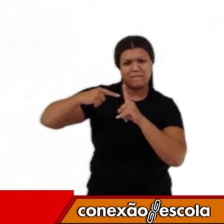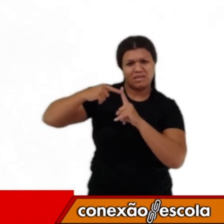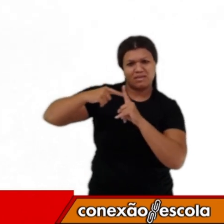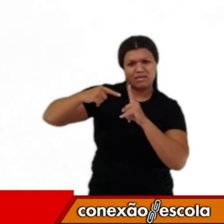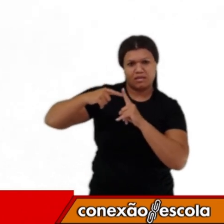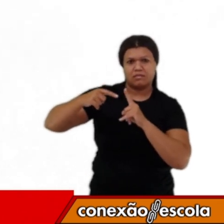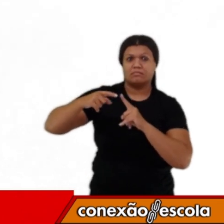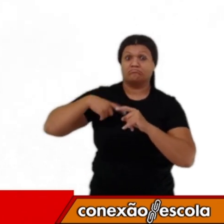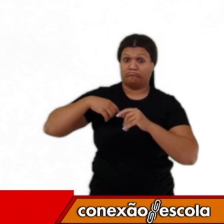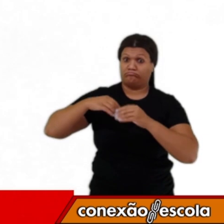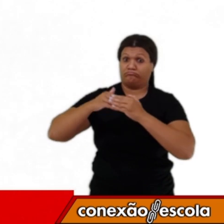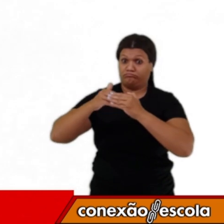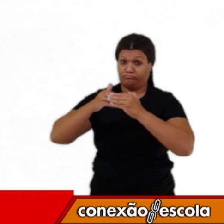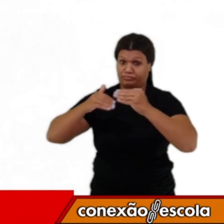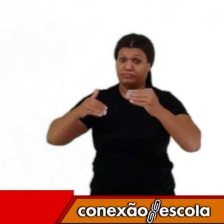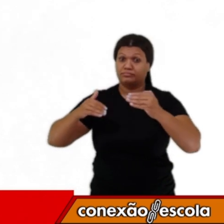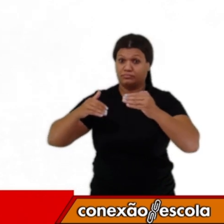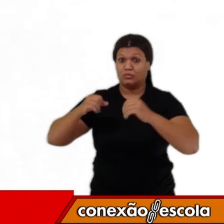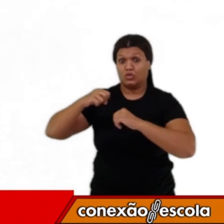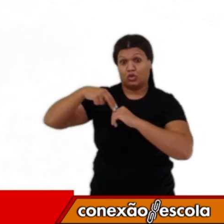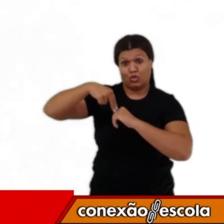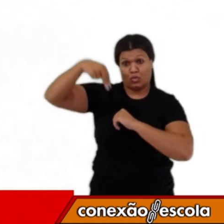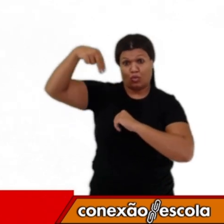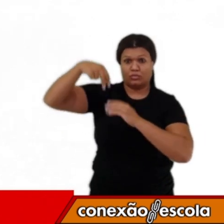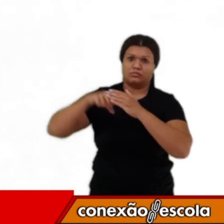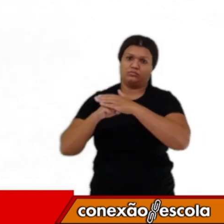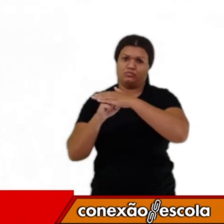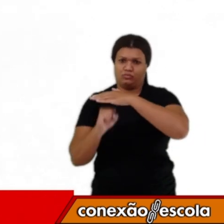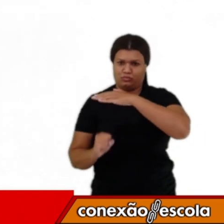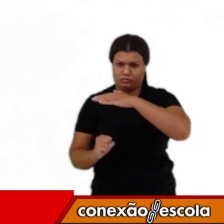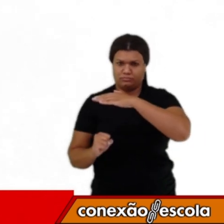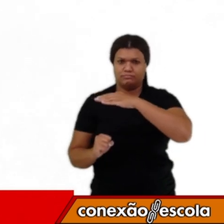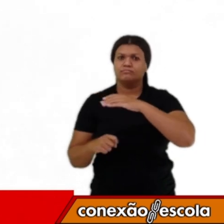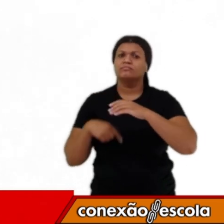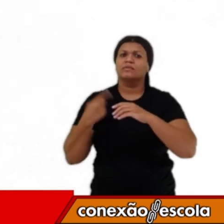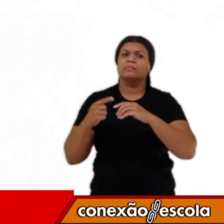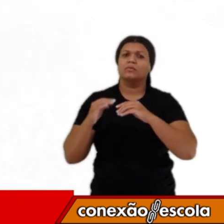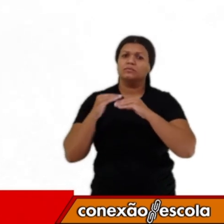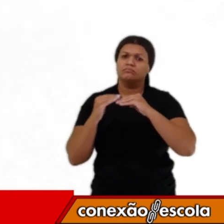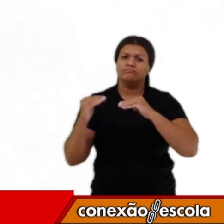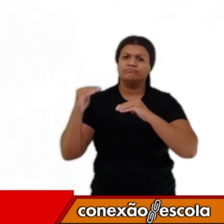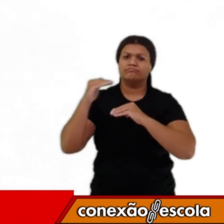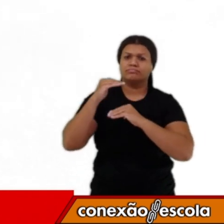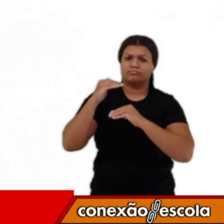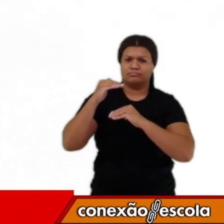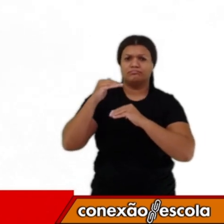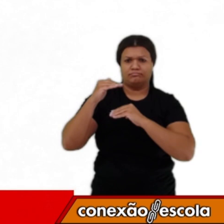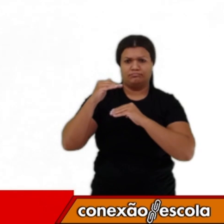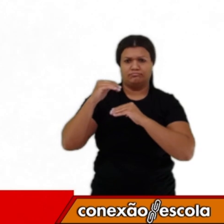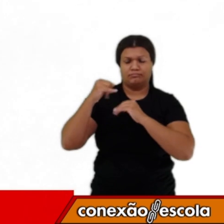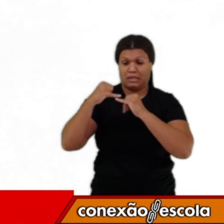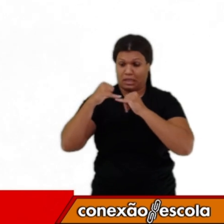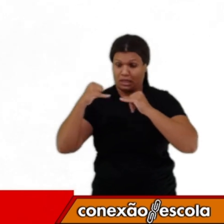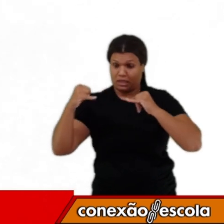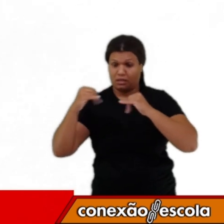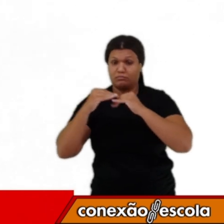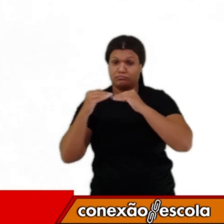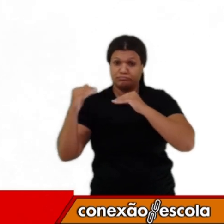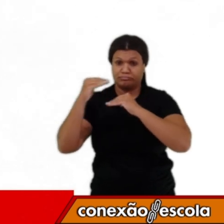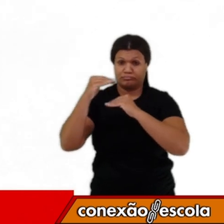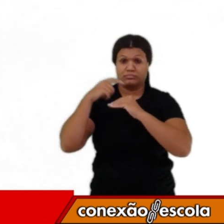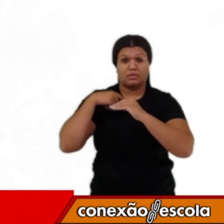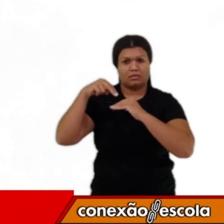hemisfério sul. Acima da linha do Equador, nós temos o hemisfério norte e nessa representação